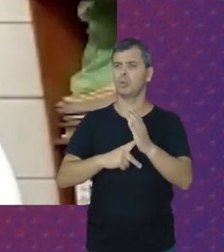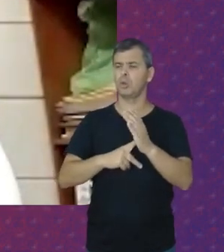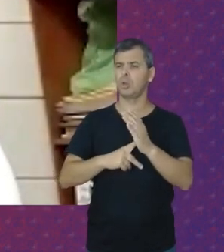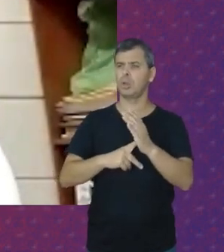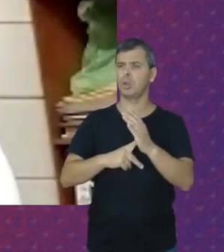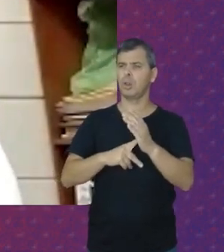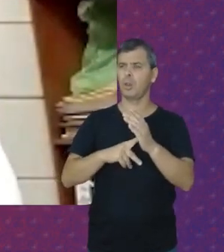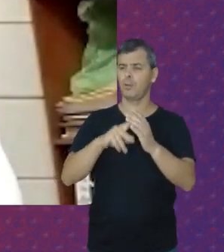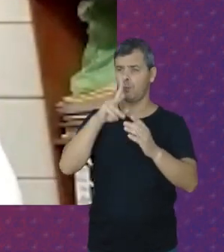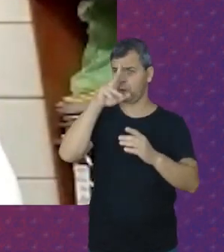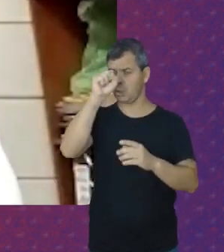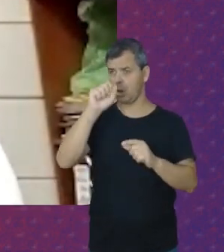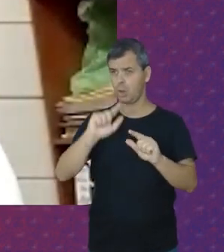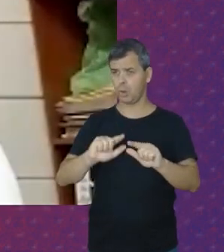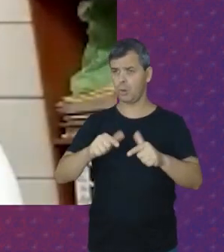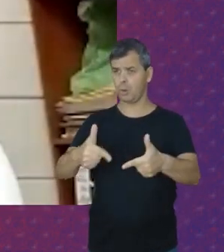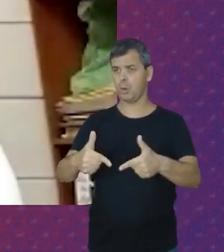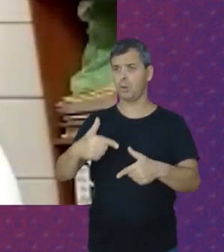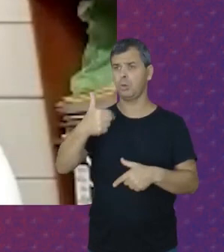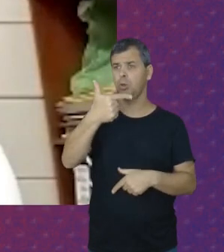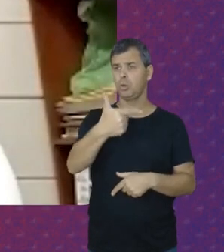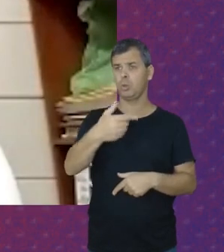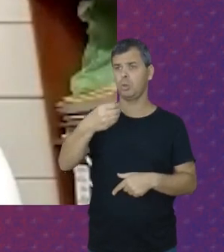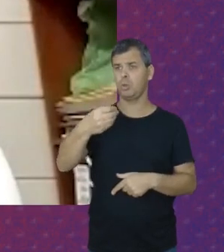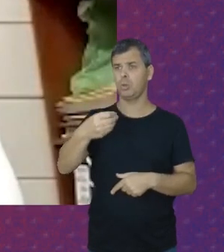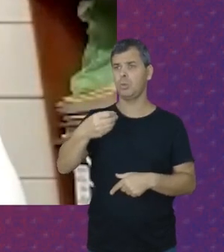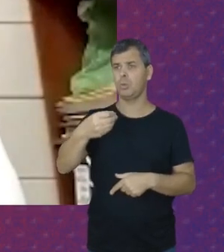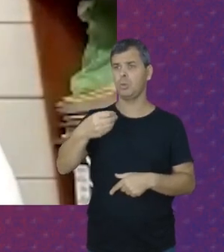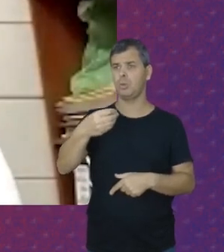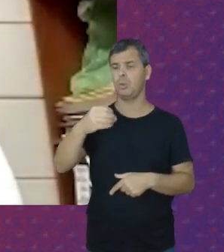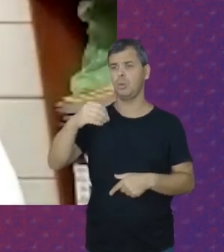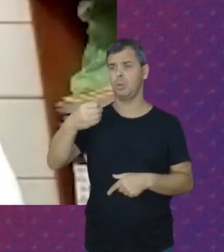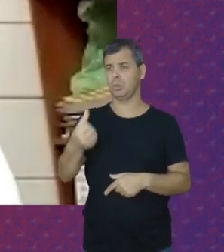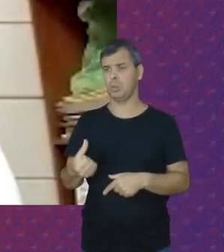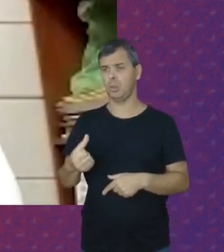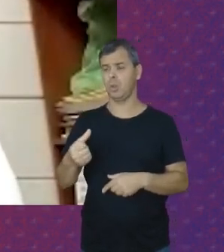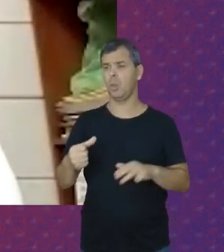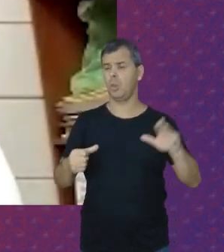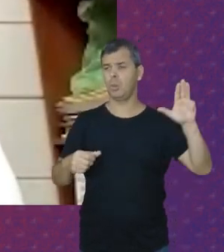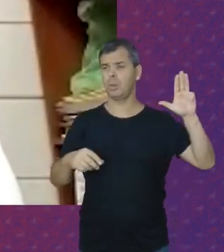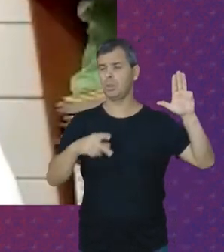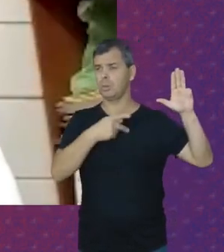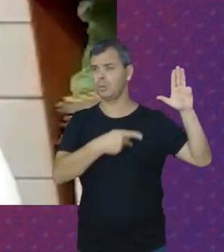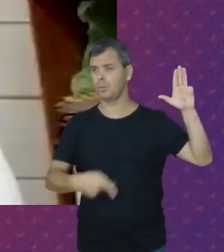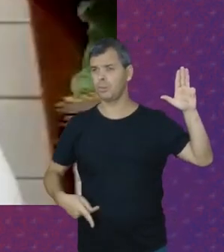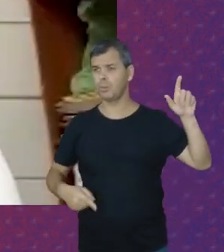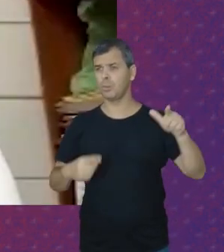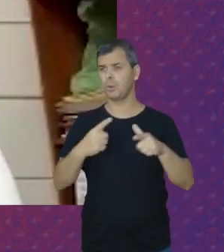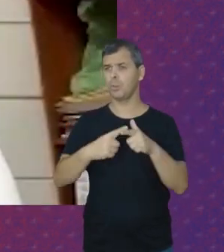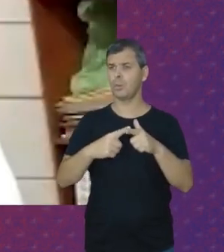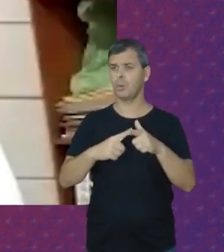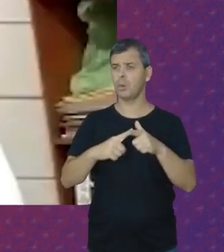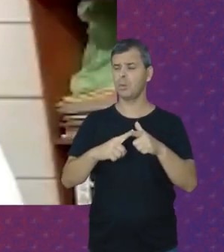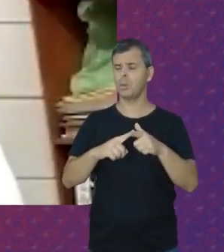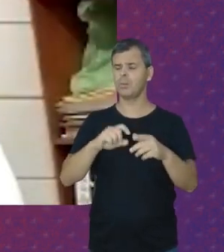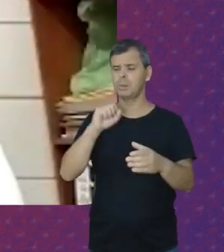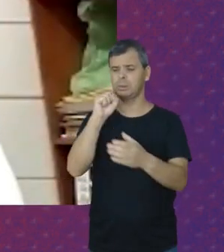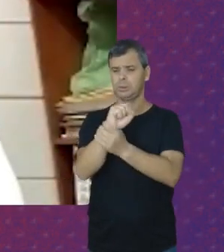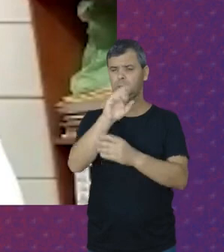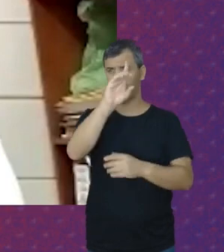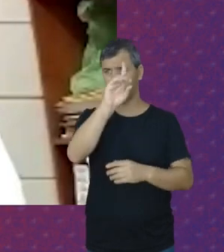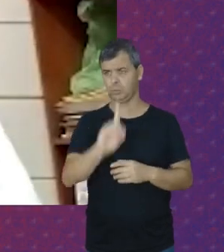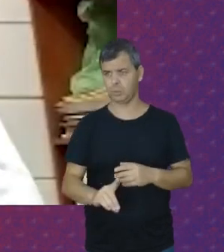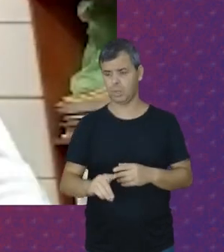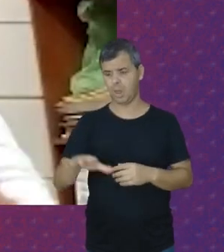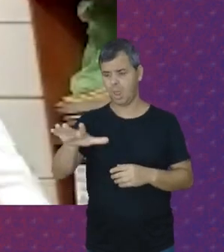Então Em 2006 O presidente Lula Porque o governo Que mais garantiu Direitos Para a classe